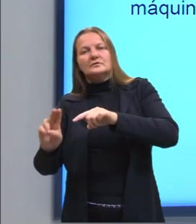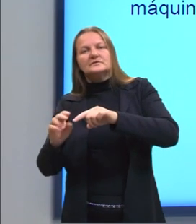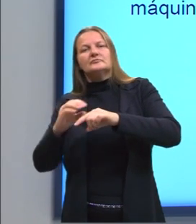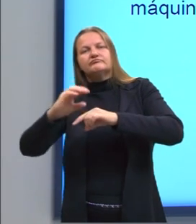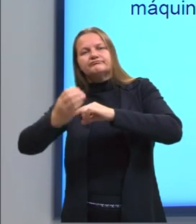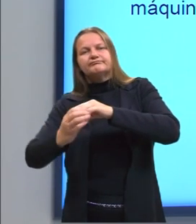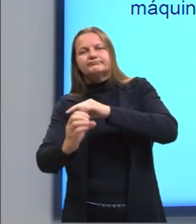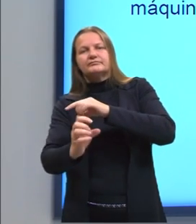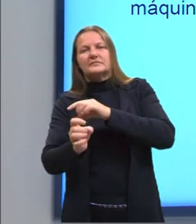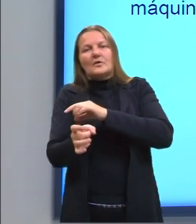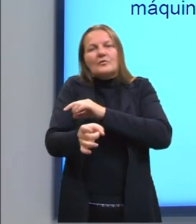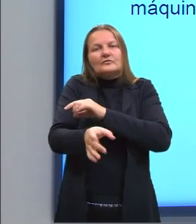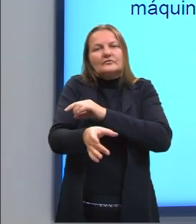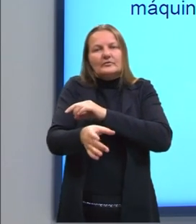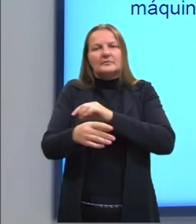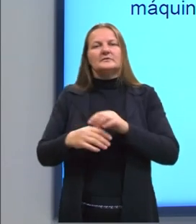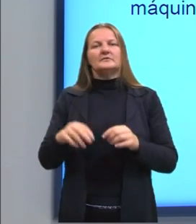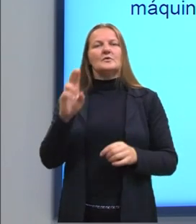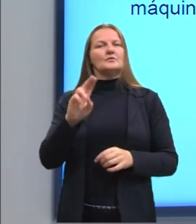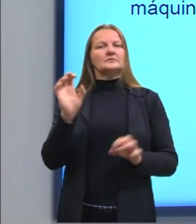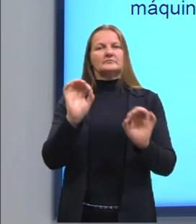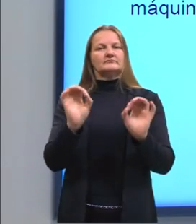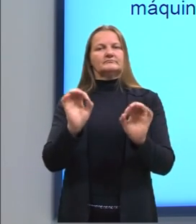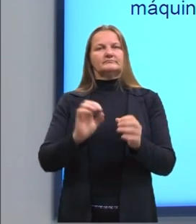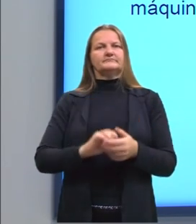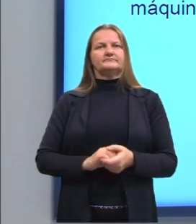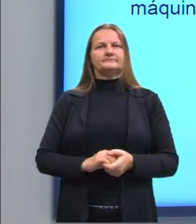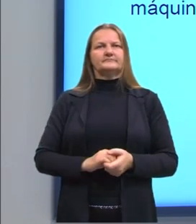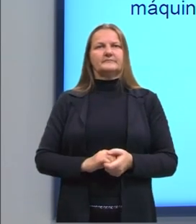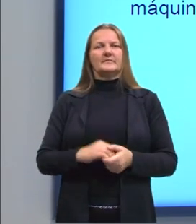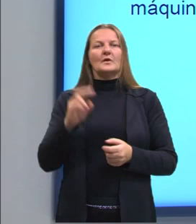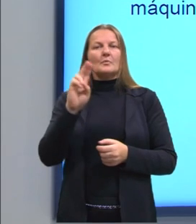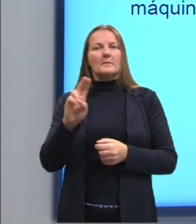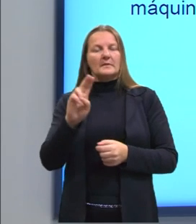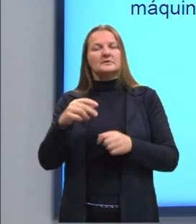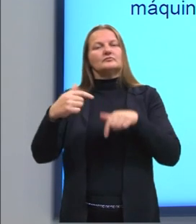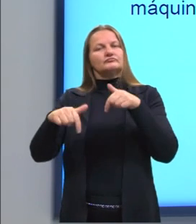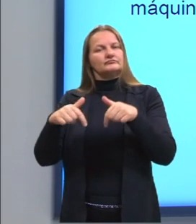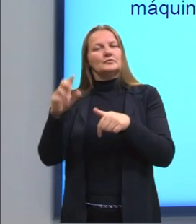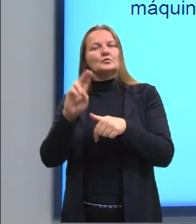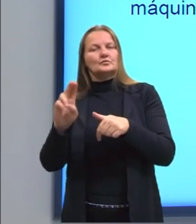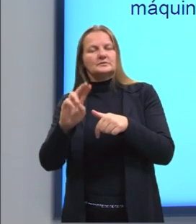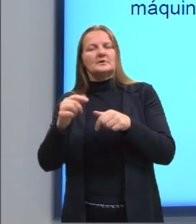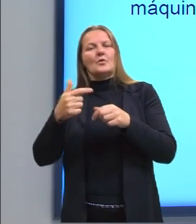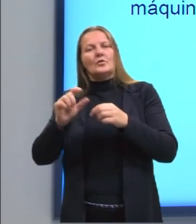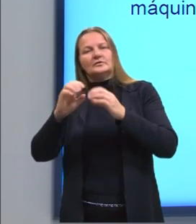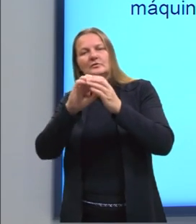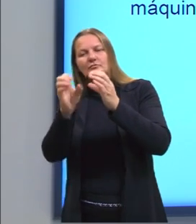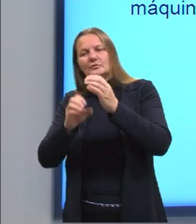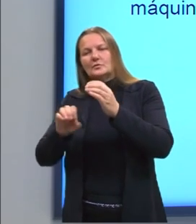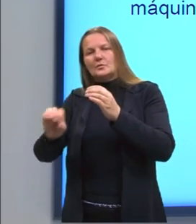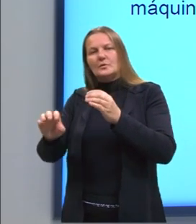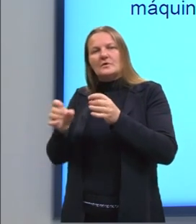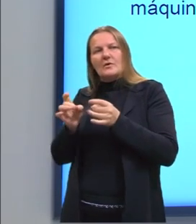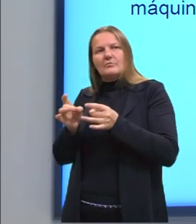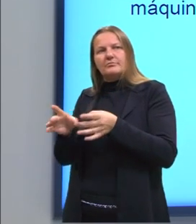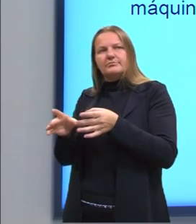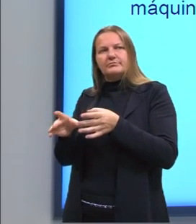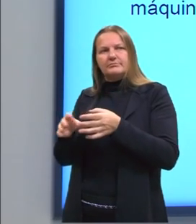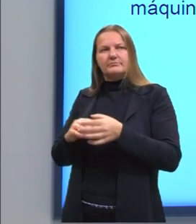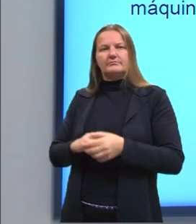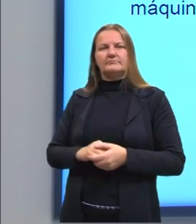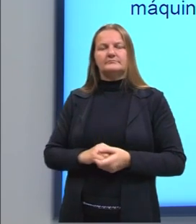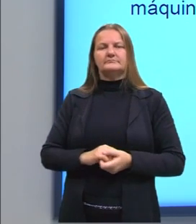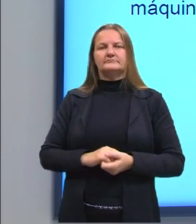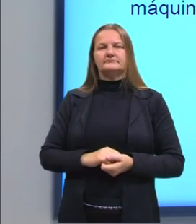a parte que a gente fala que não é utilizável, tá? Uma parte transformada em trabalho e outra parte, então, é